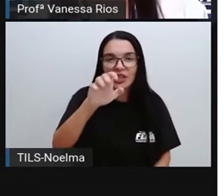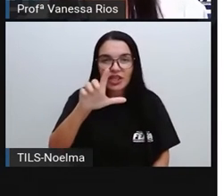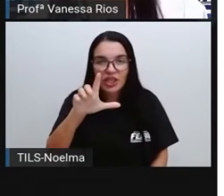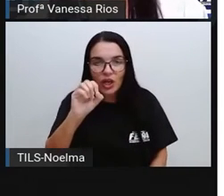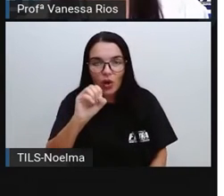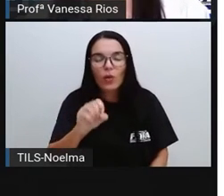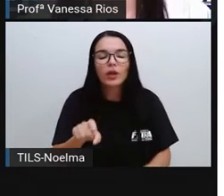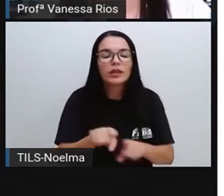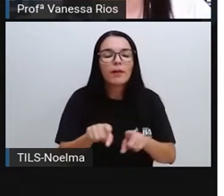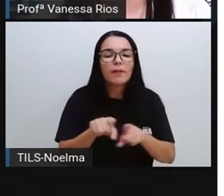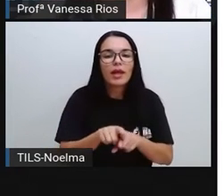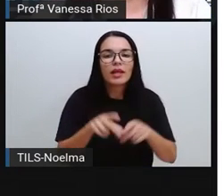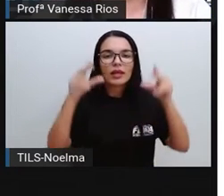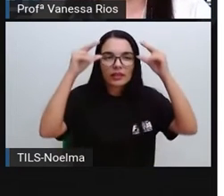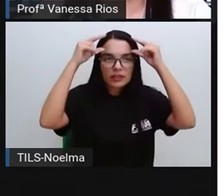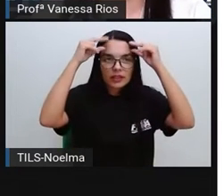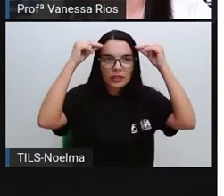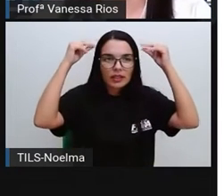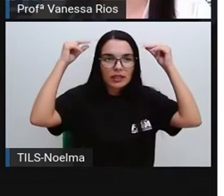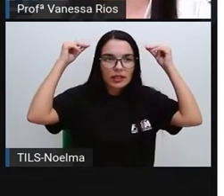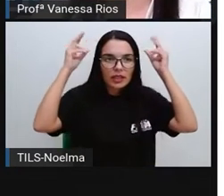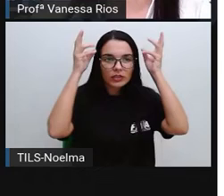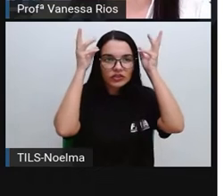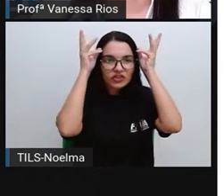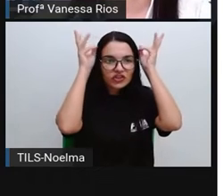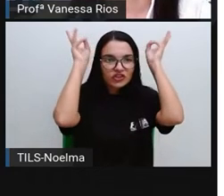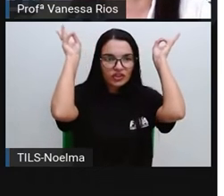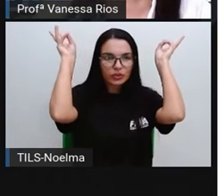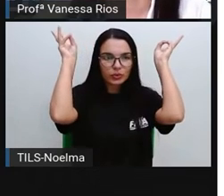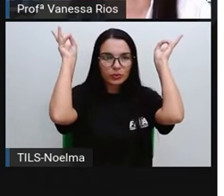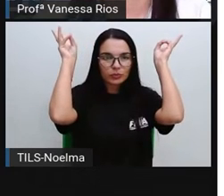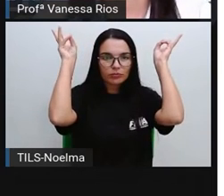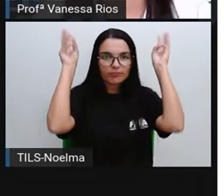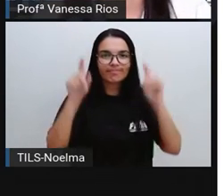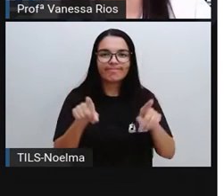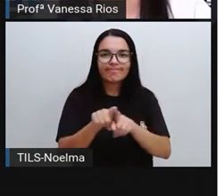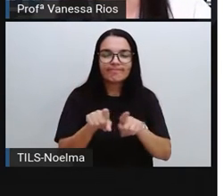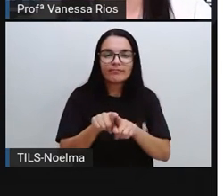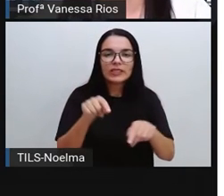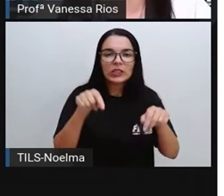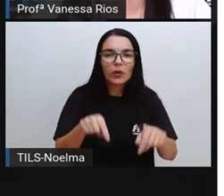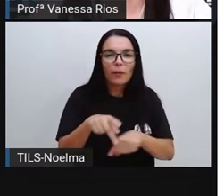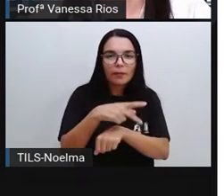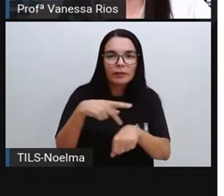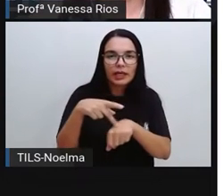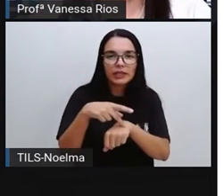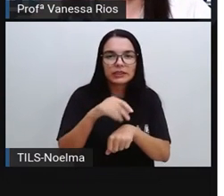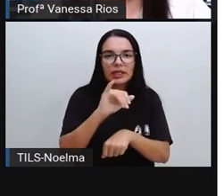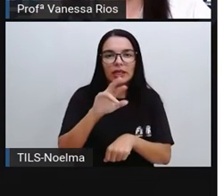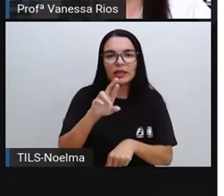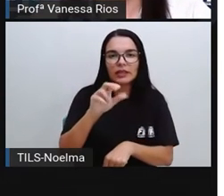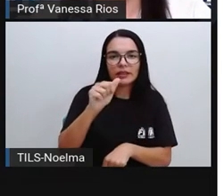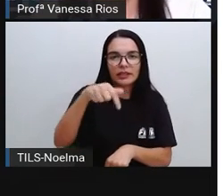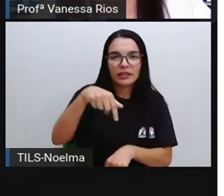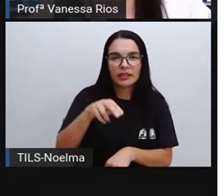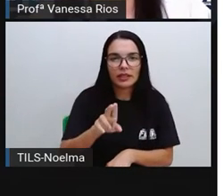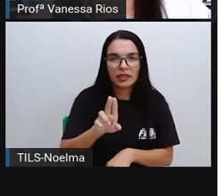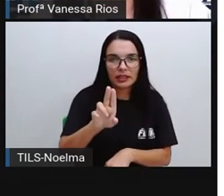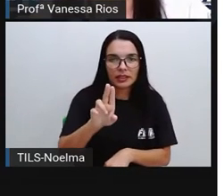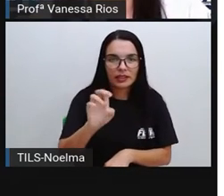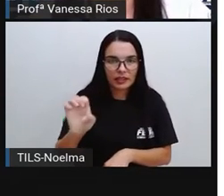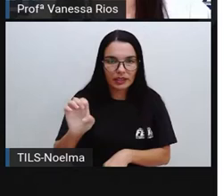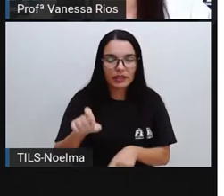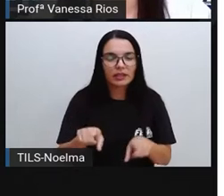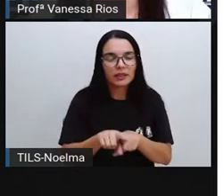agricultura é algo que marca. E junto com a agricultura, também a pecuária, as atividades de